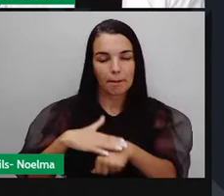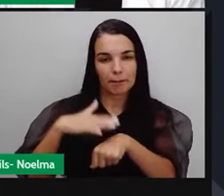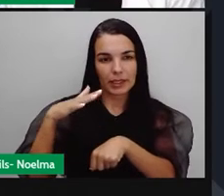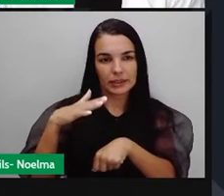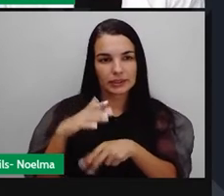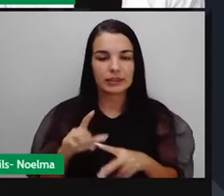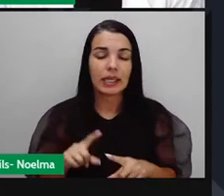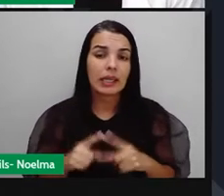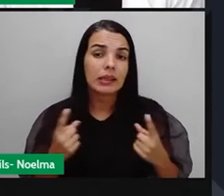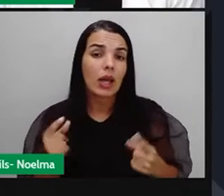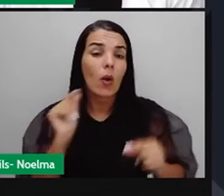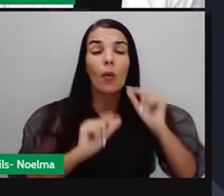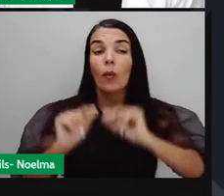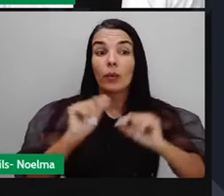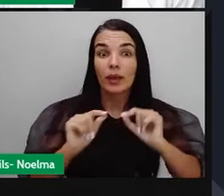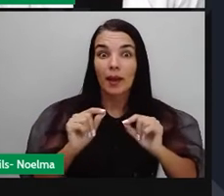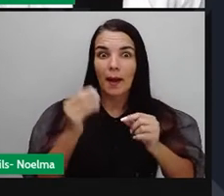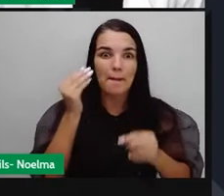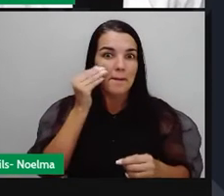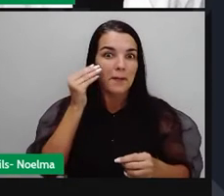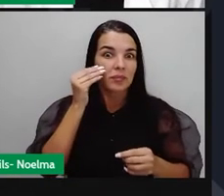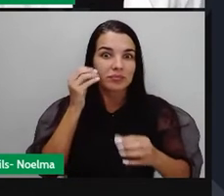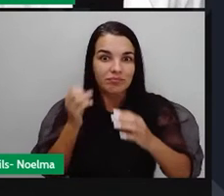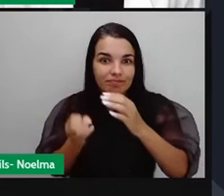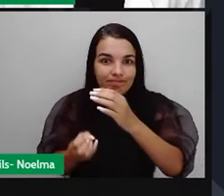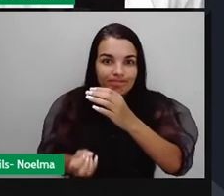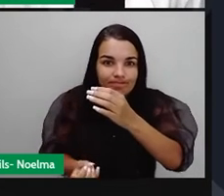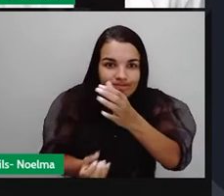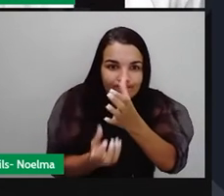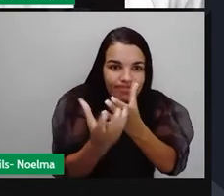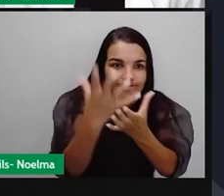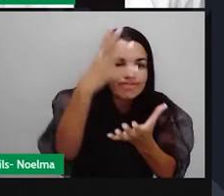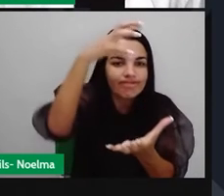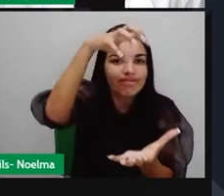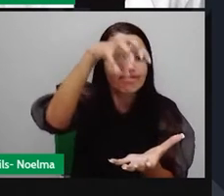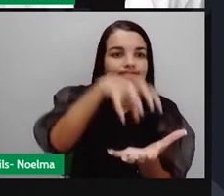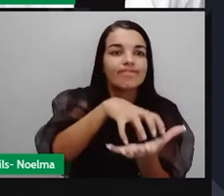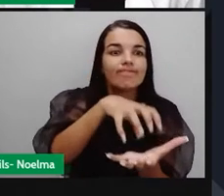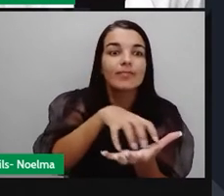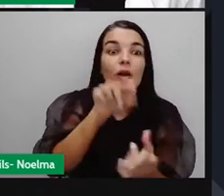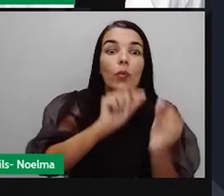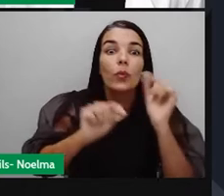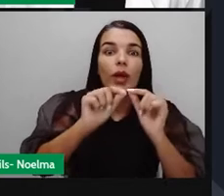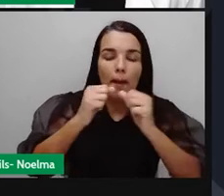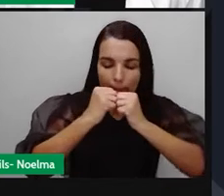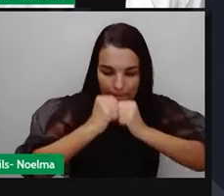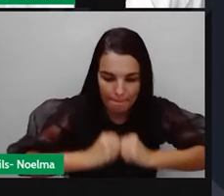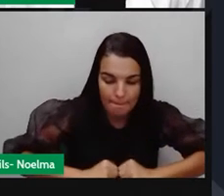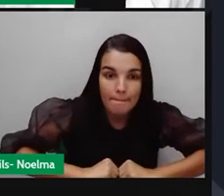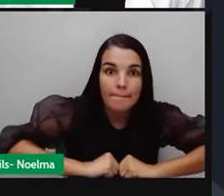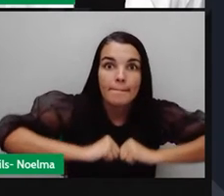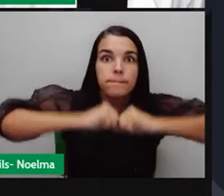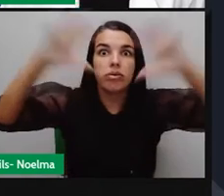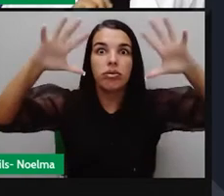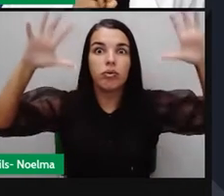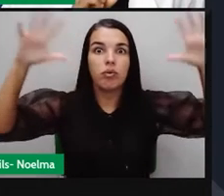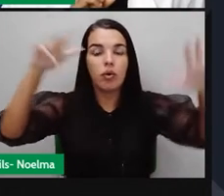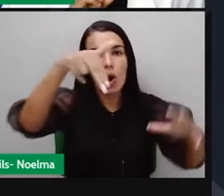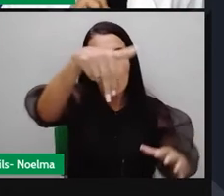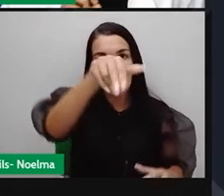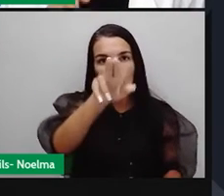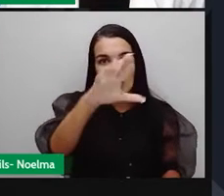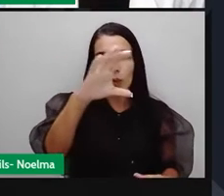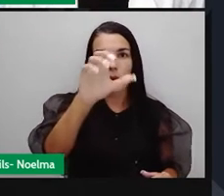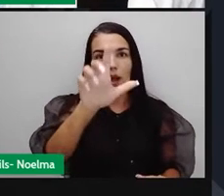E aí, gente, aparece um elemento central nesse processo, que é a bomba nuclear soviética. Os Estados